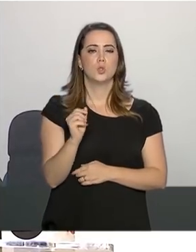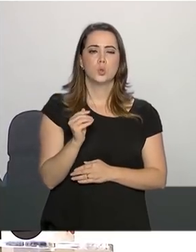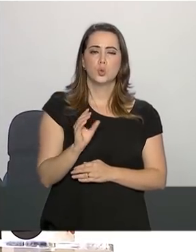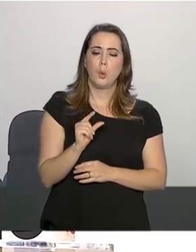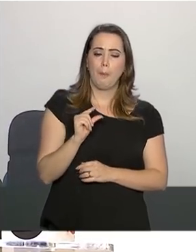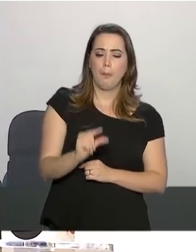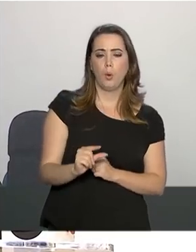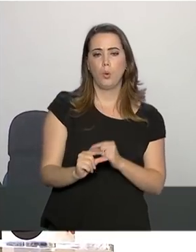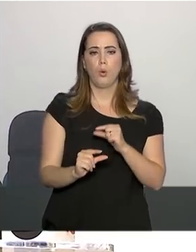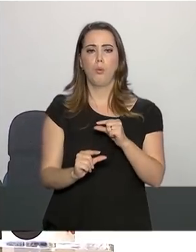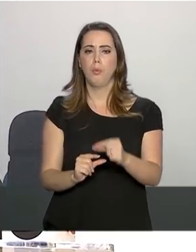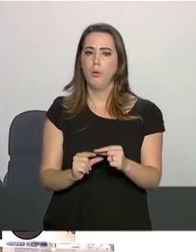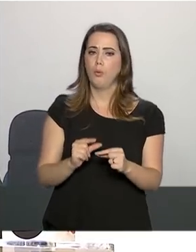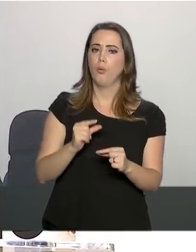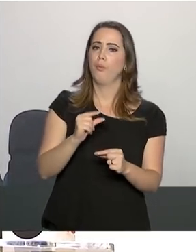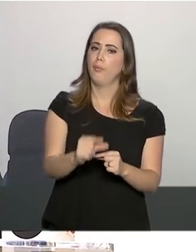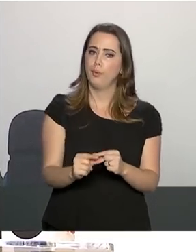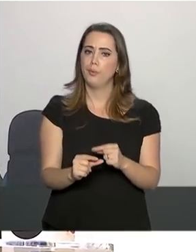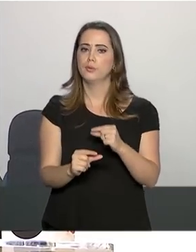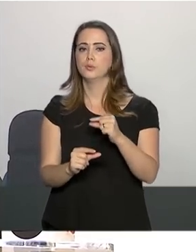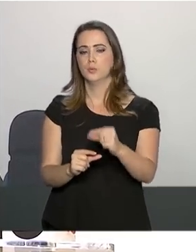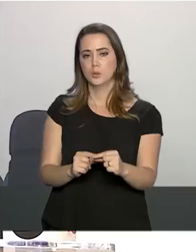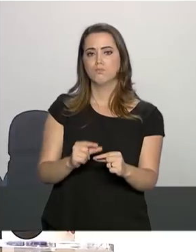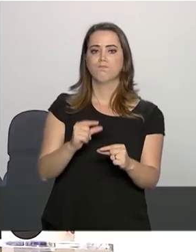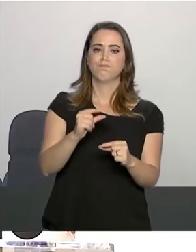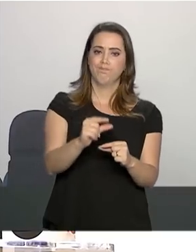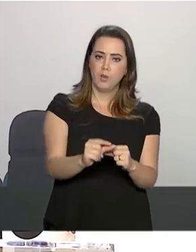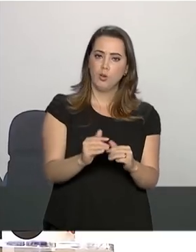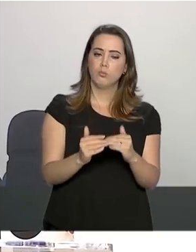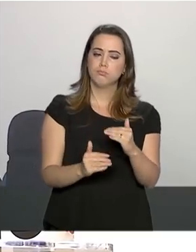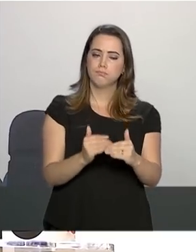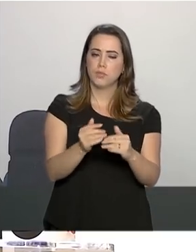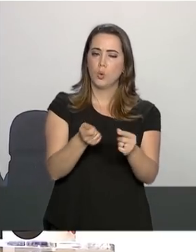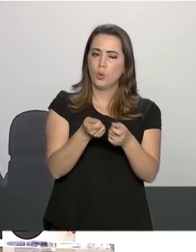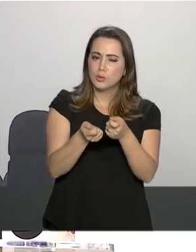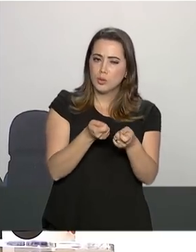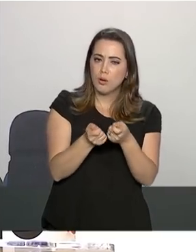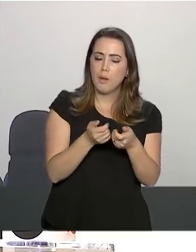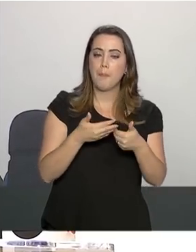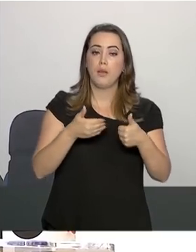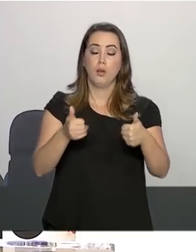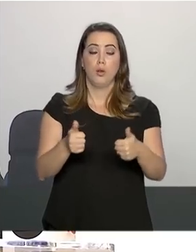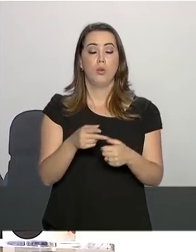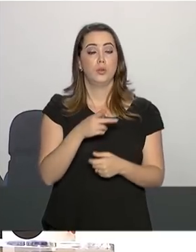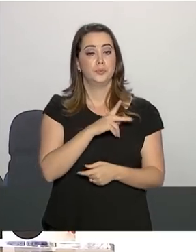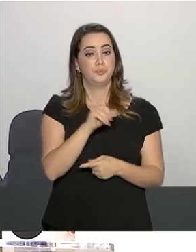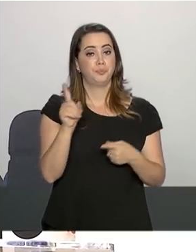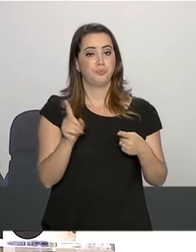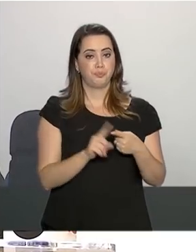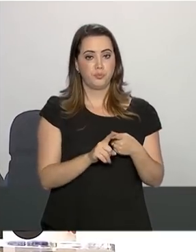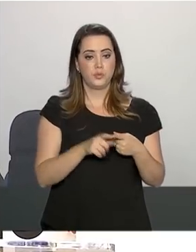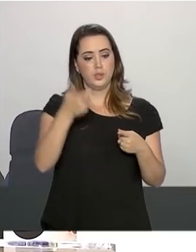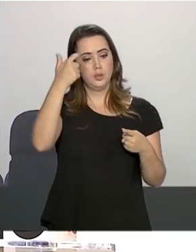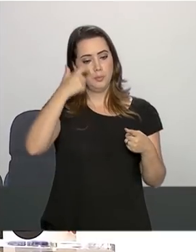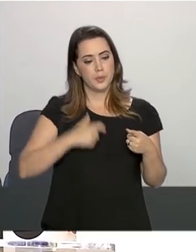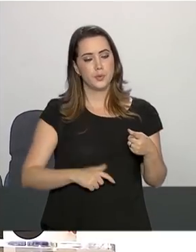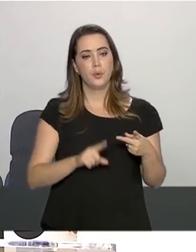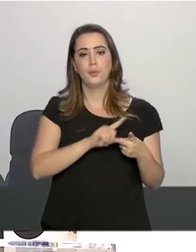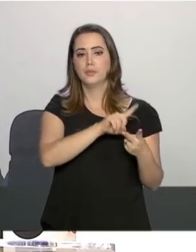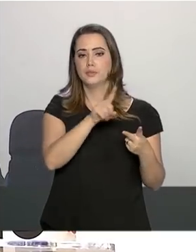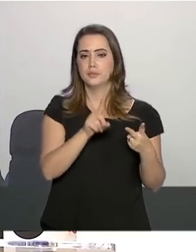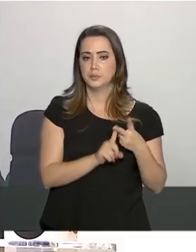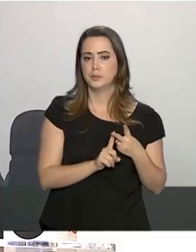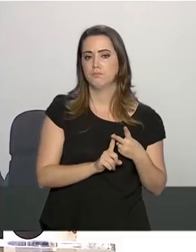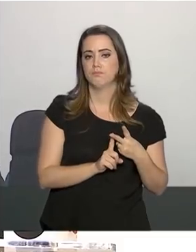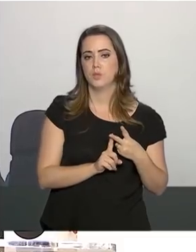de forma bastante parcimoniosa e de forma bastante controlada no que tange a ele pessoalmente e no que